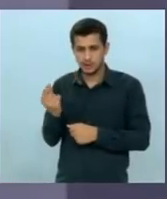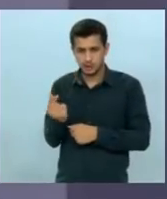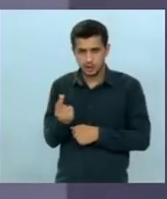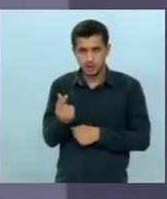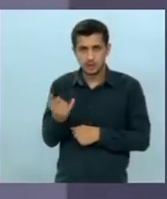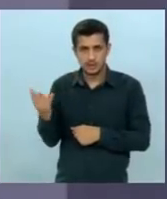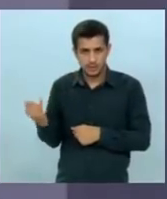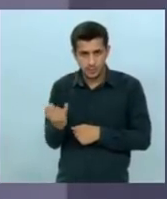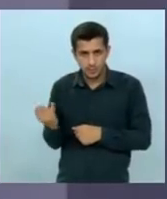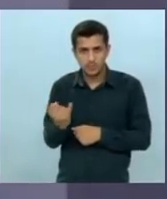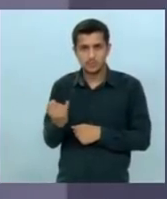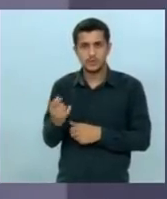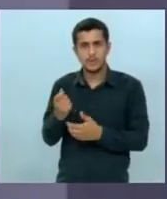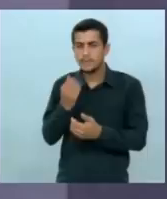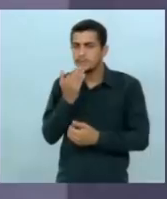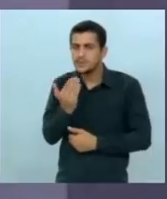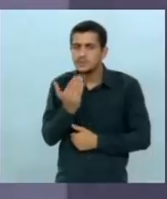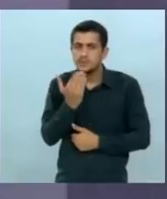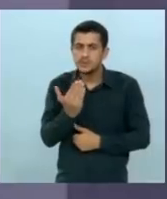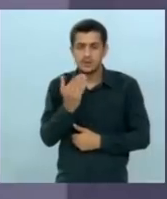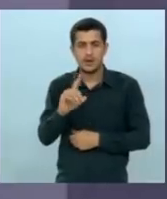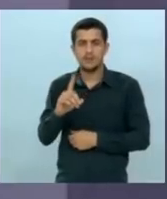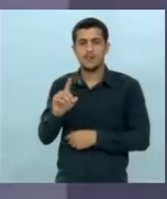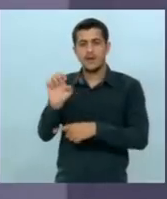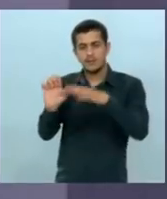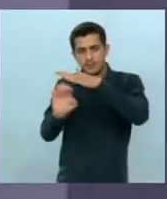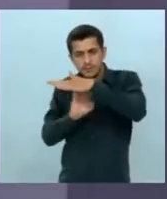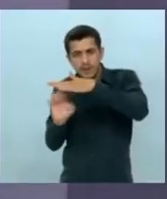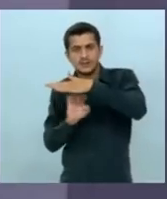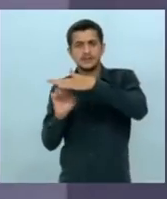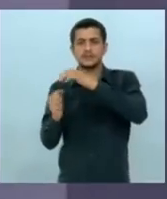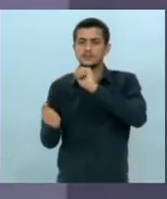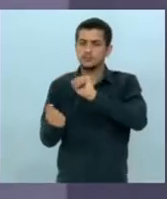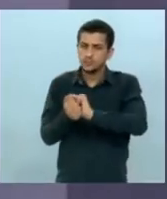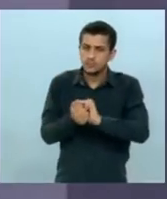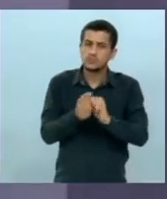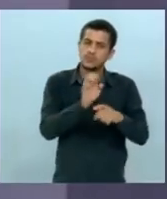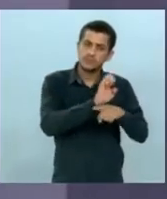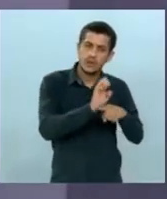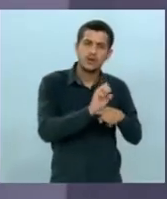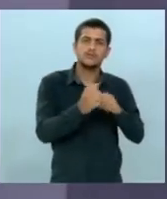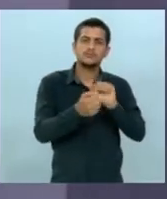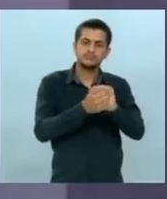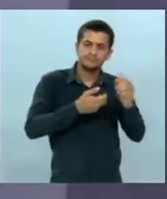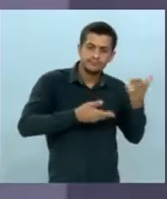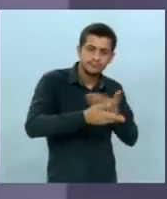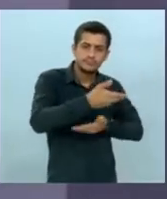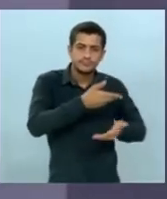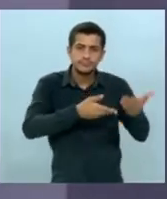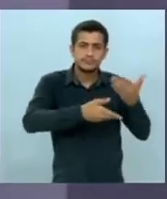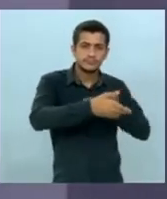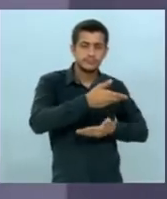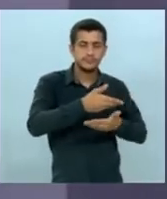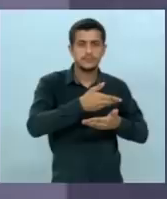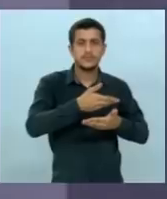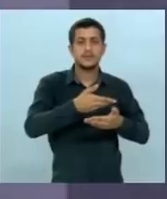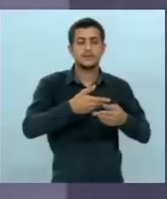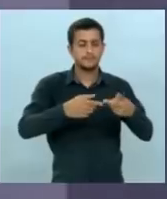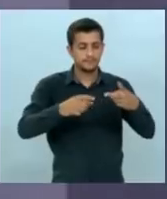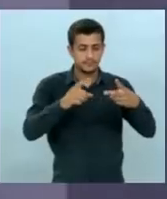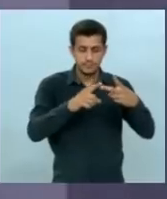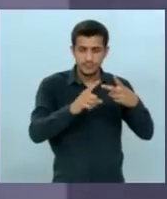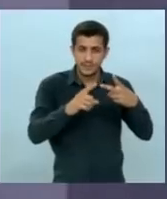A empresa tem que ser parceira do Estado, e o Estado parceiro das empresas. E outra coisa é prioridade.